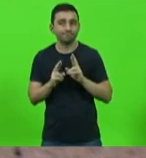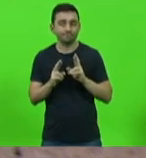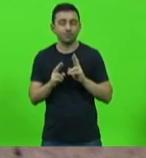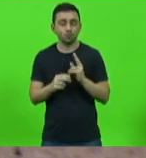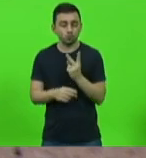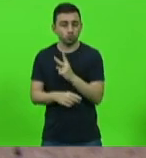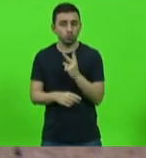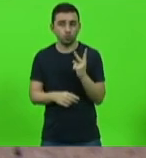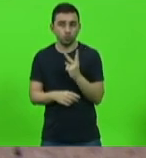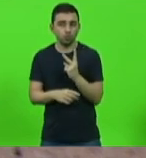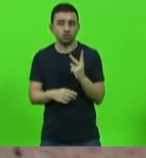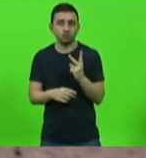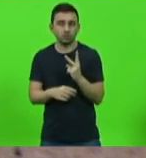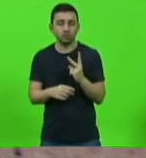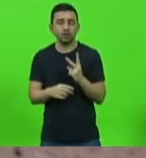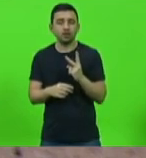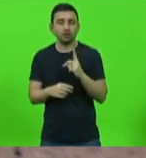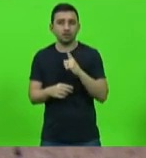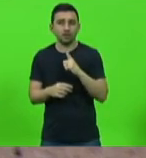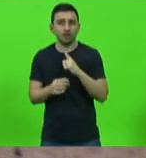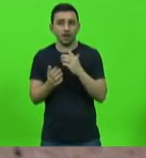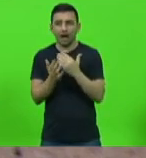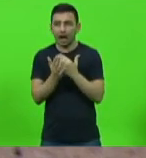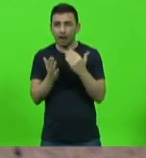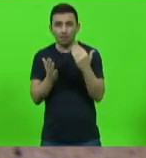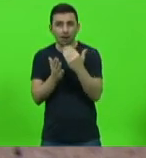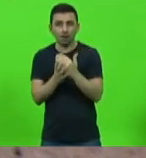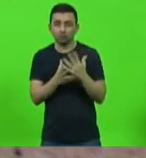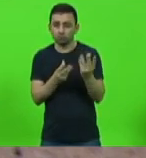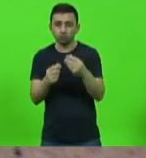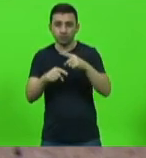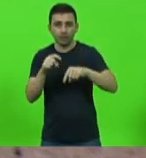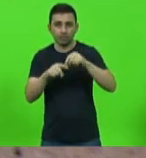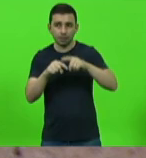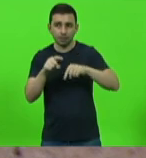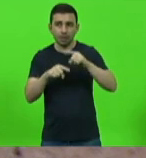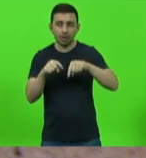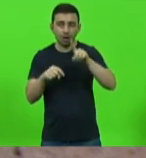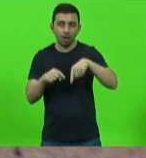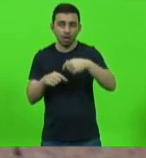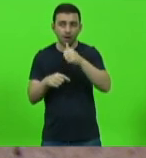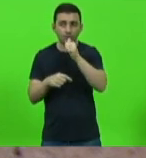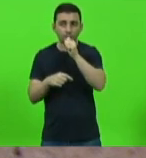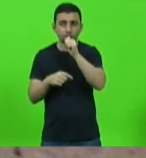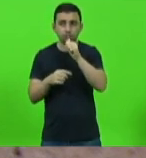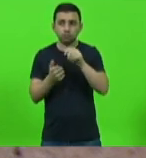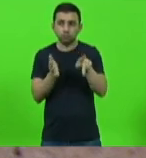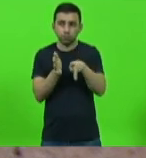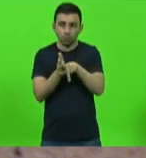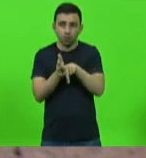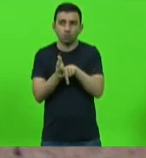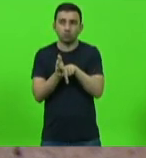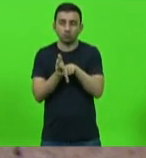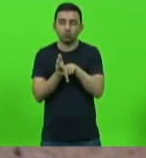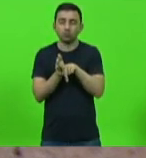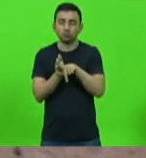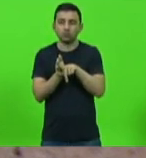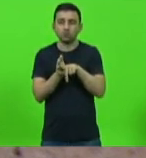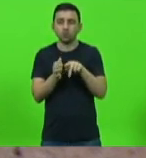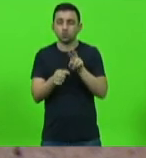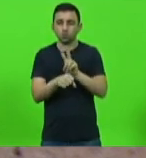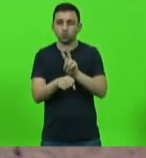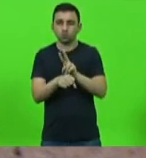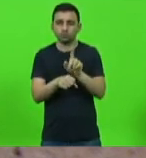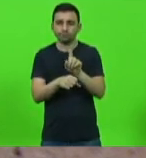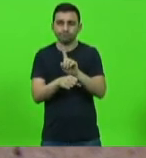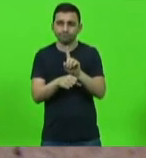órgãos são os que possuem o maior número de bafômetros e nós vamos ter aqui um relatório cidade por cidade onde